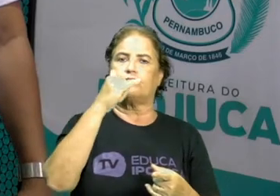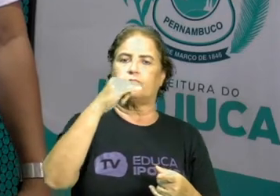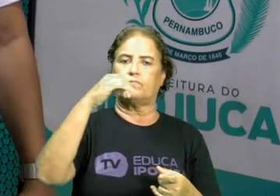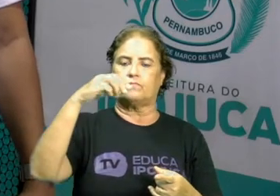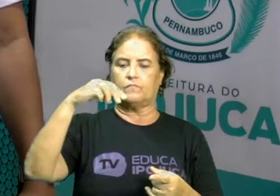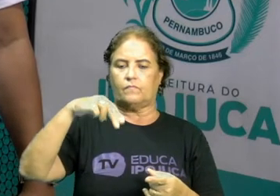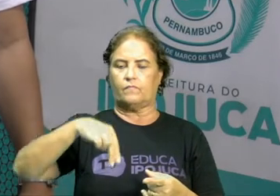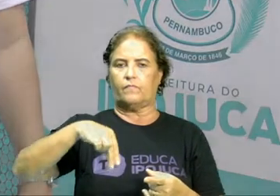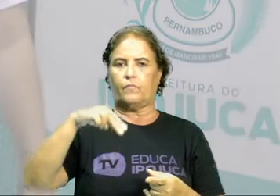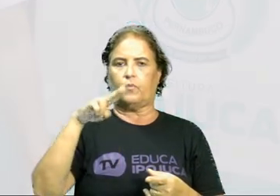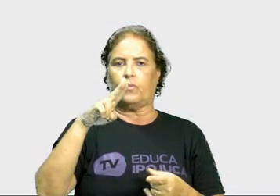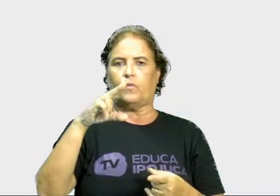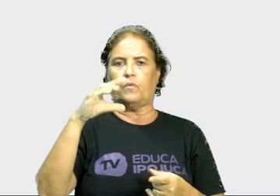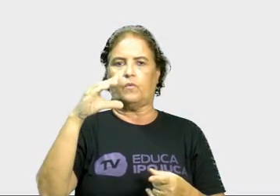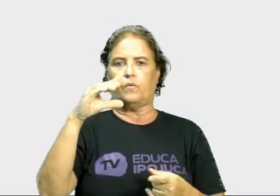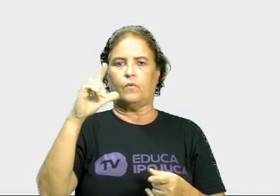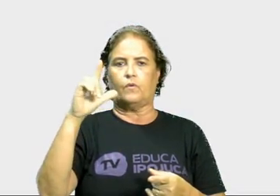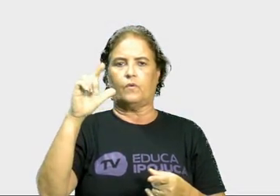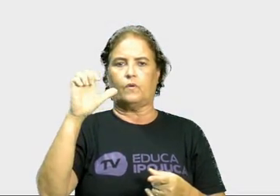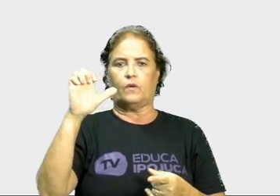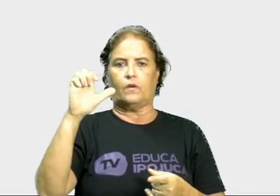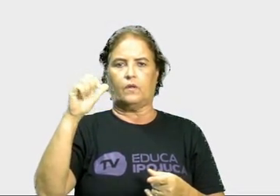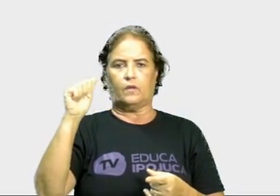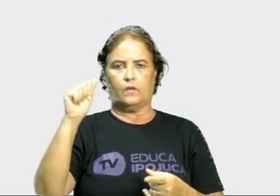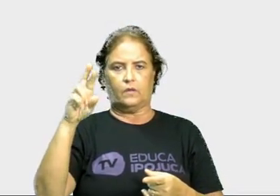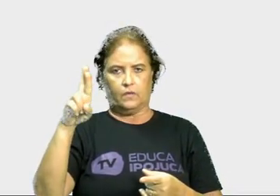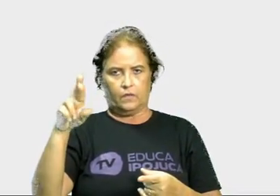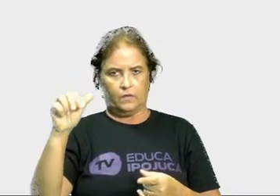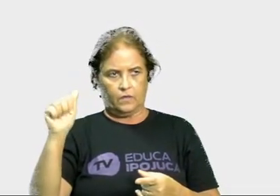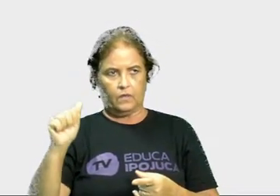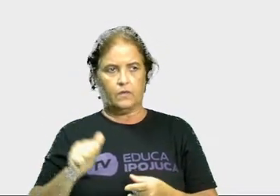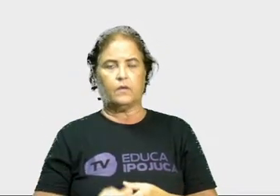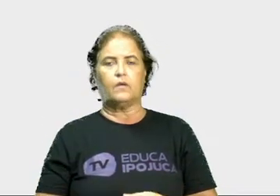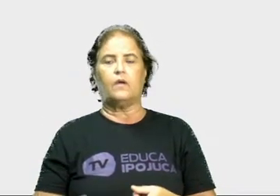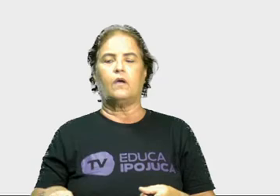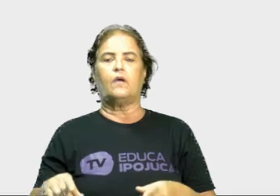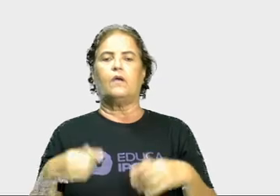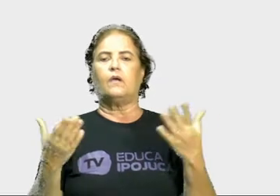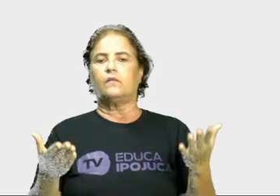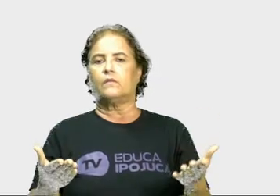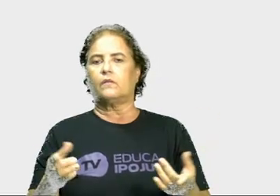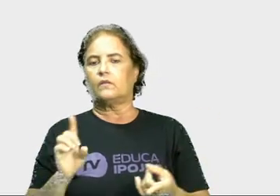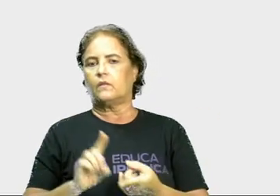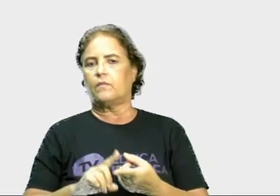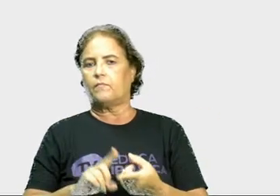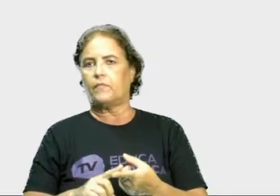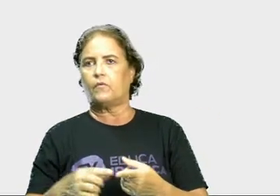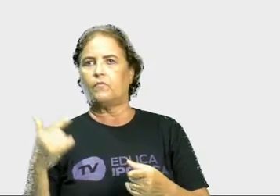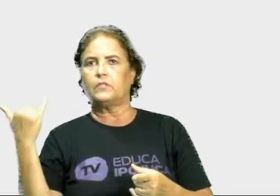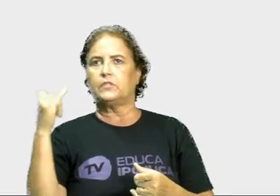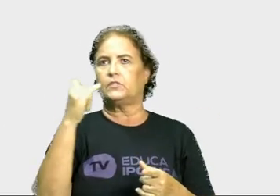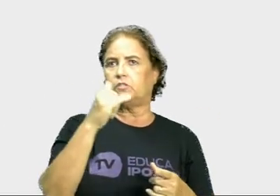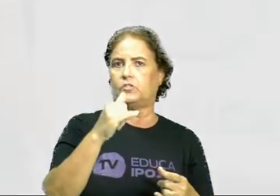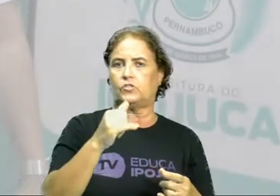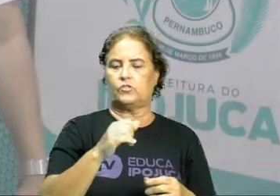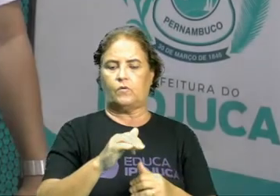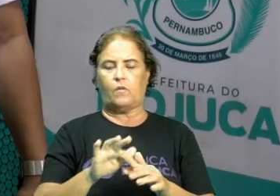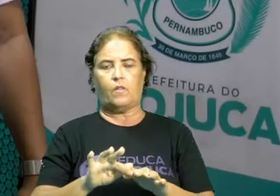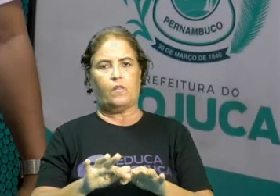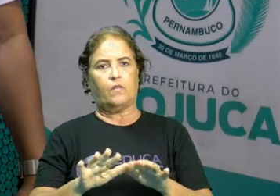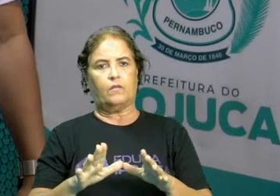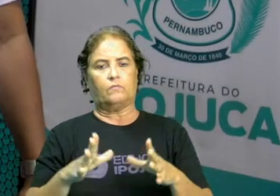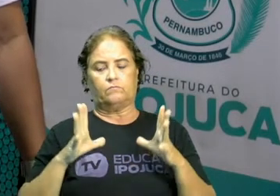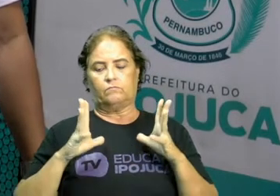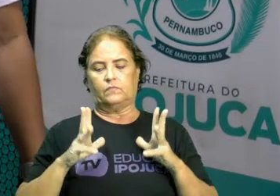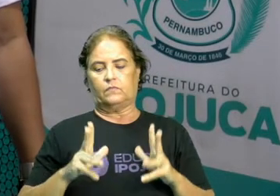é, vamos dizer assim, uma energia limpa, mas ao mesmo tempo ela pode ser perigosa. Porque